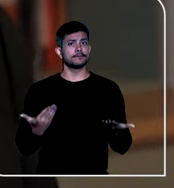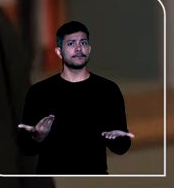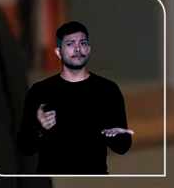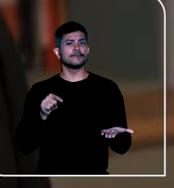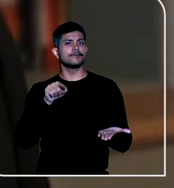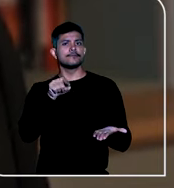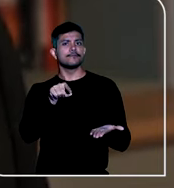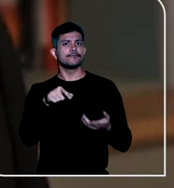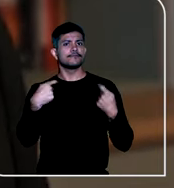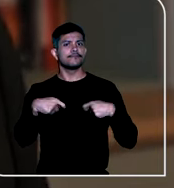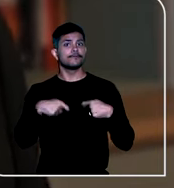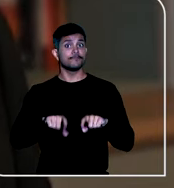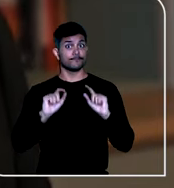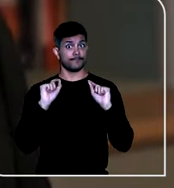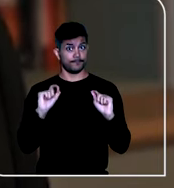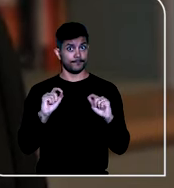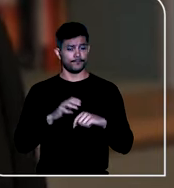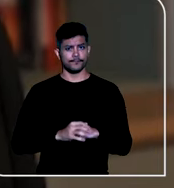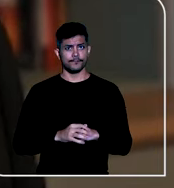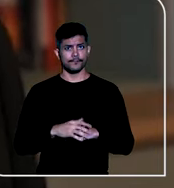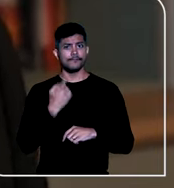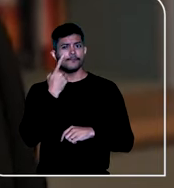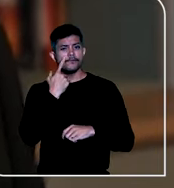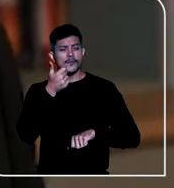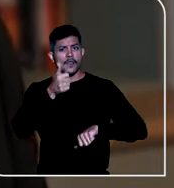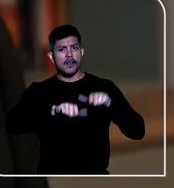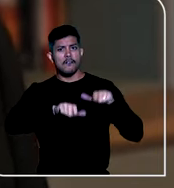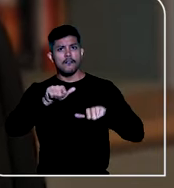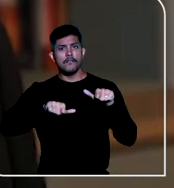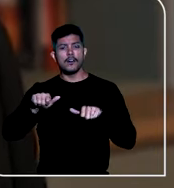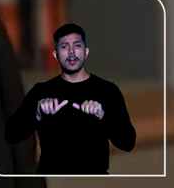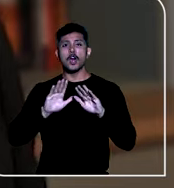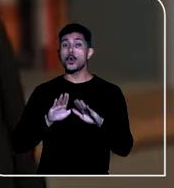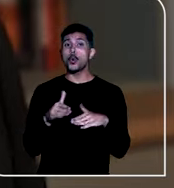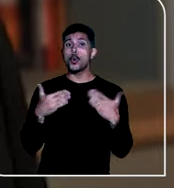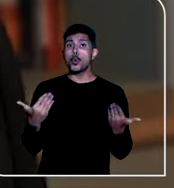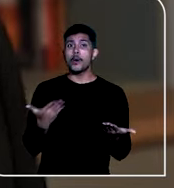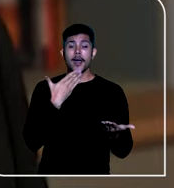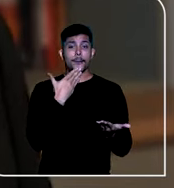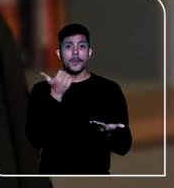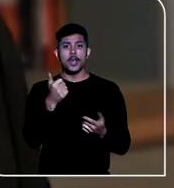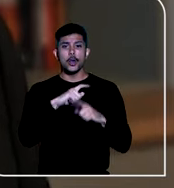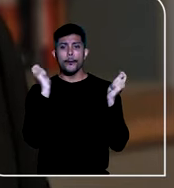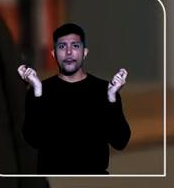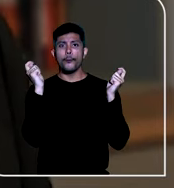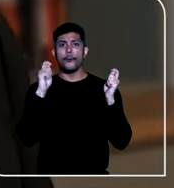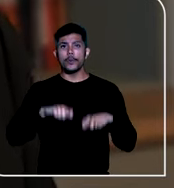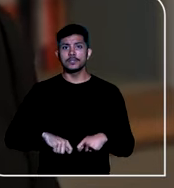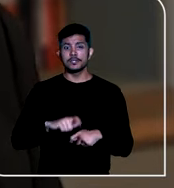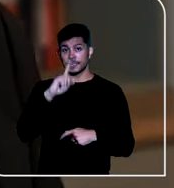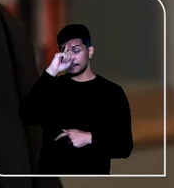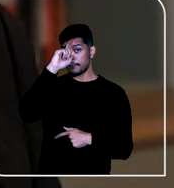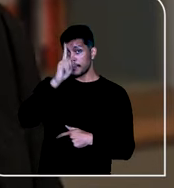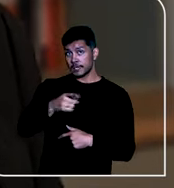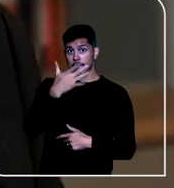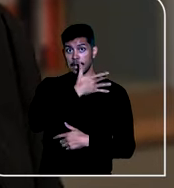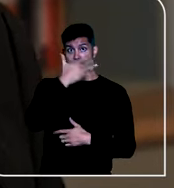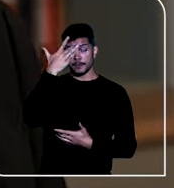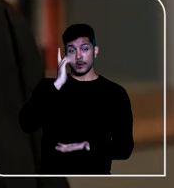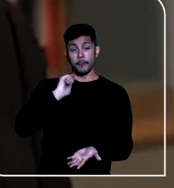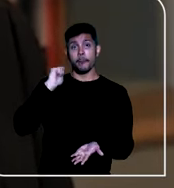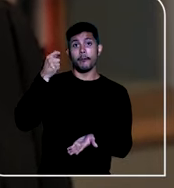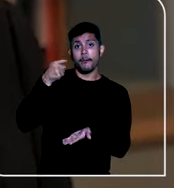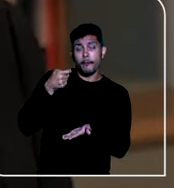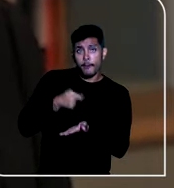Então, o que deve ser feito? Deve ser analisado, no caso concreto, qual é o meio coercitivo mais eficaz